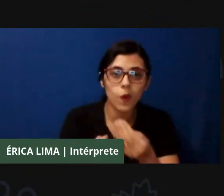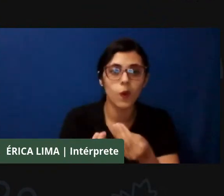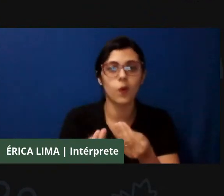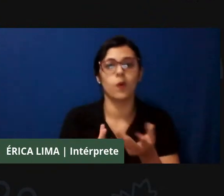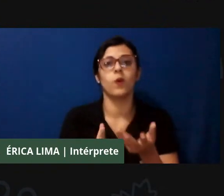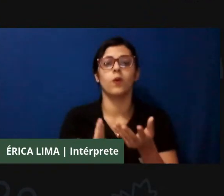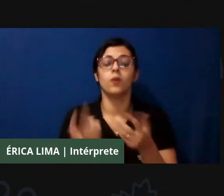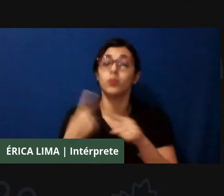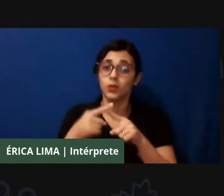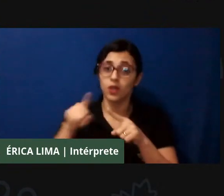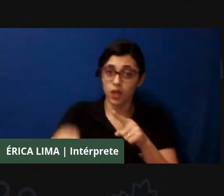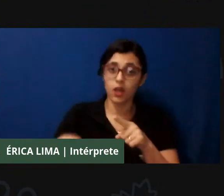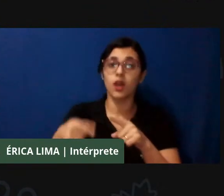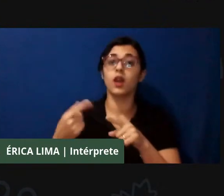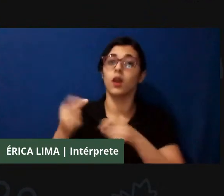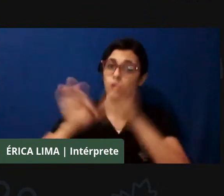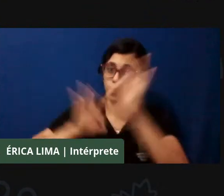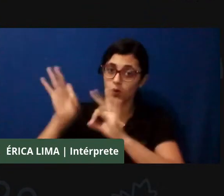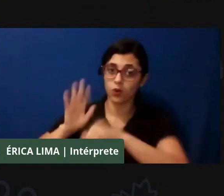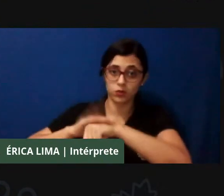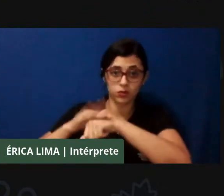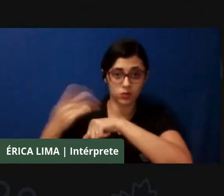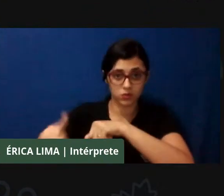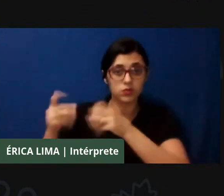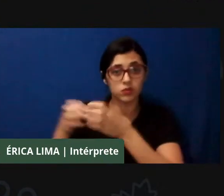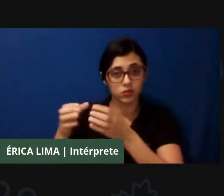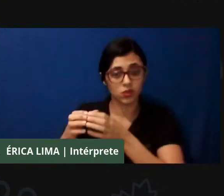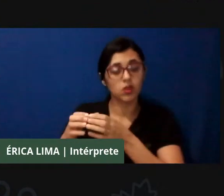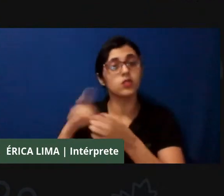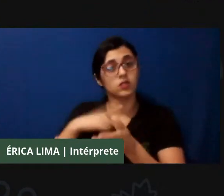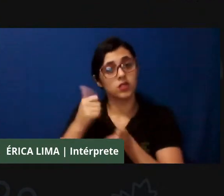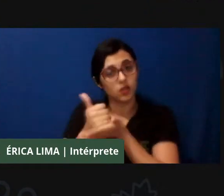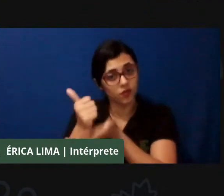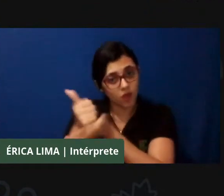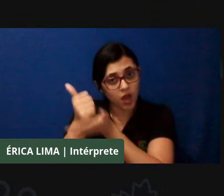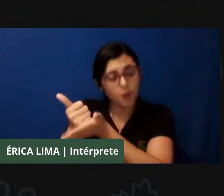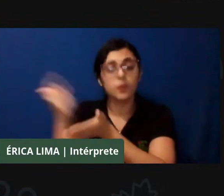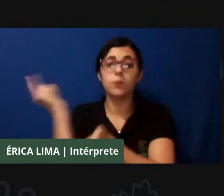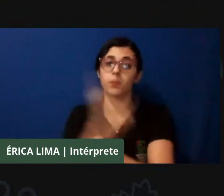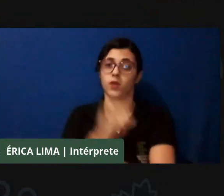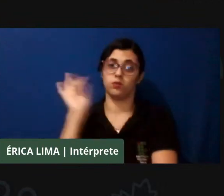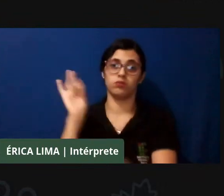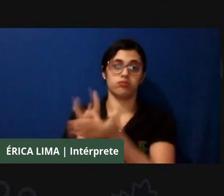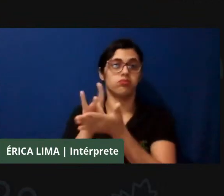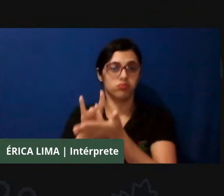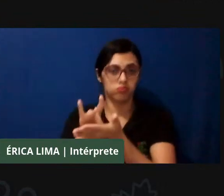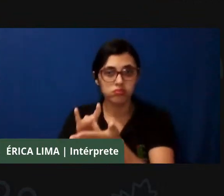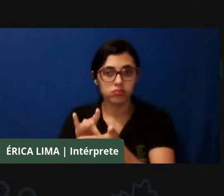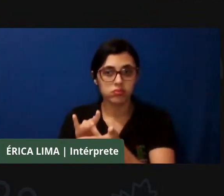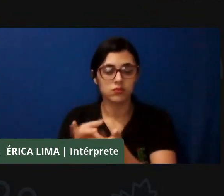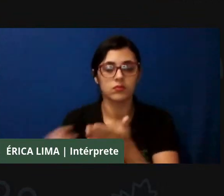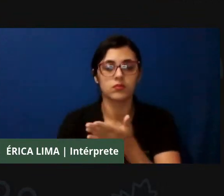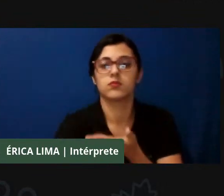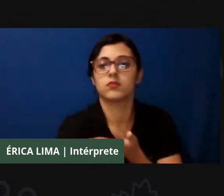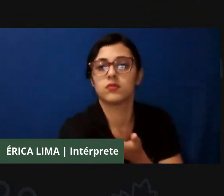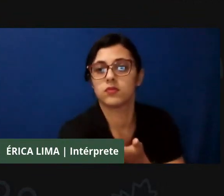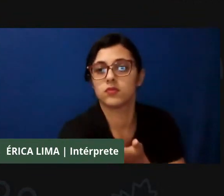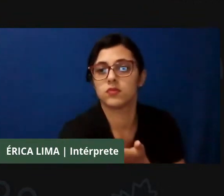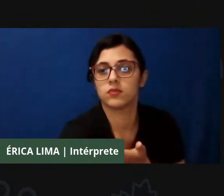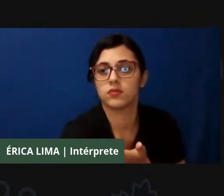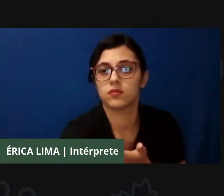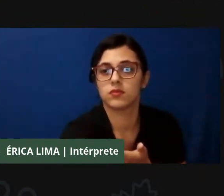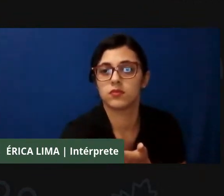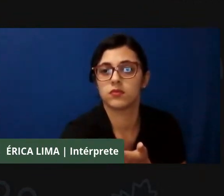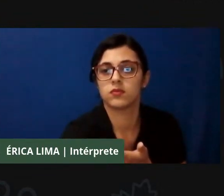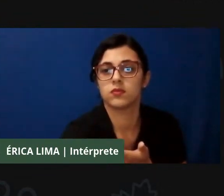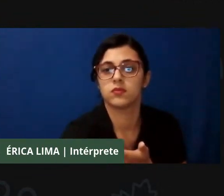apoio de várias organizações no sentido de concretizar e que nós tivemos o reconhecimento